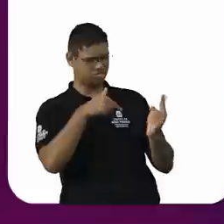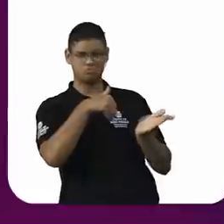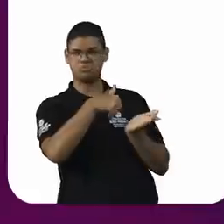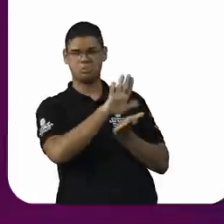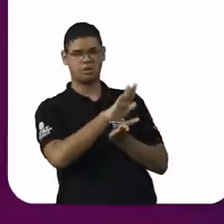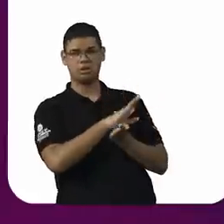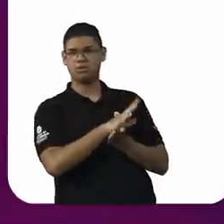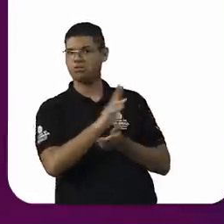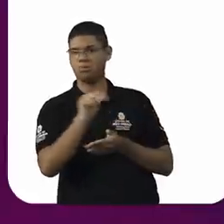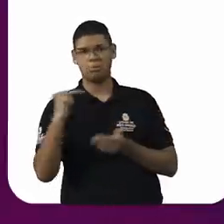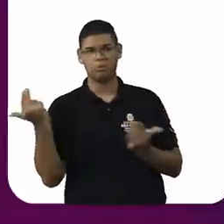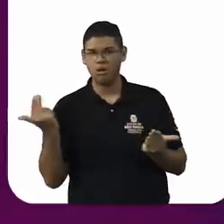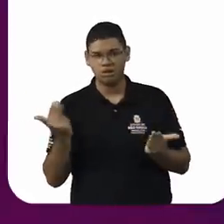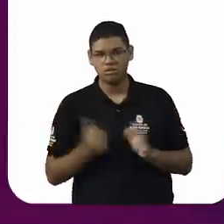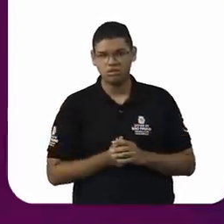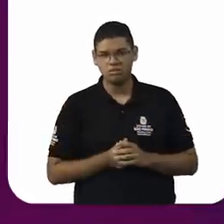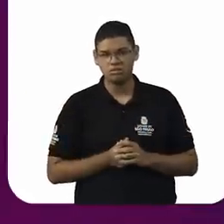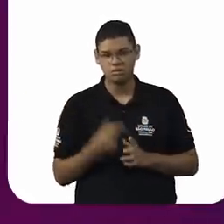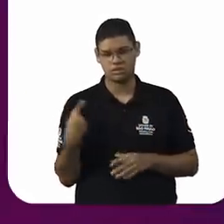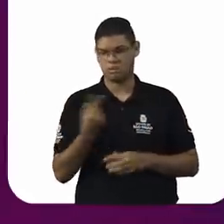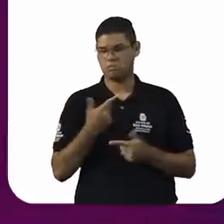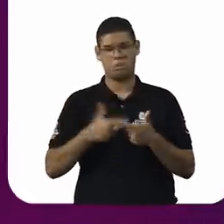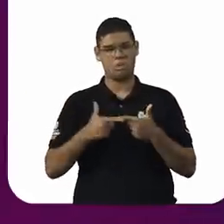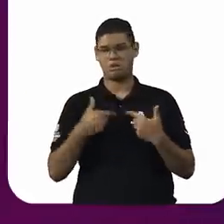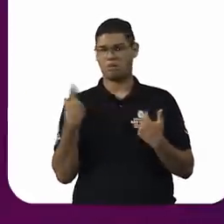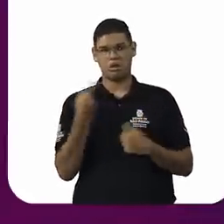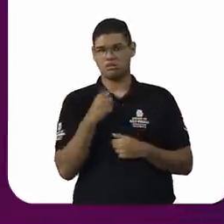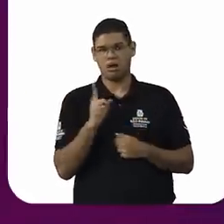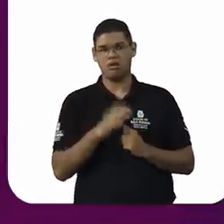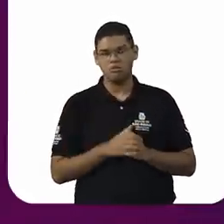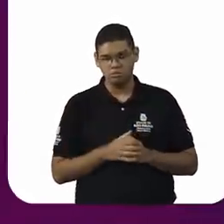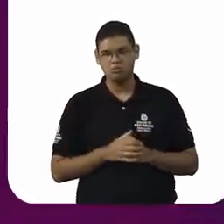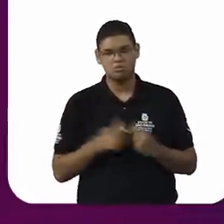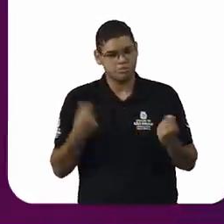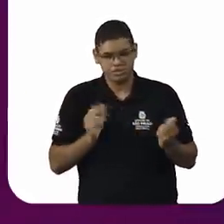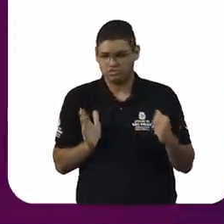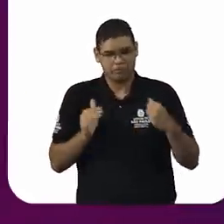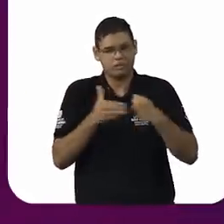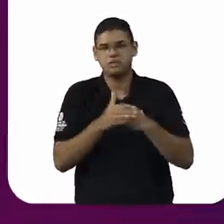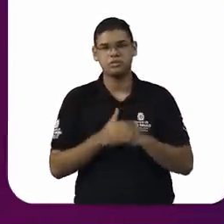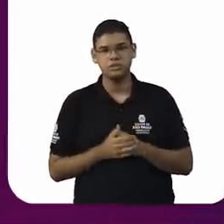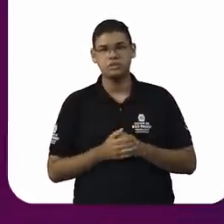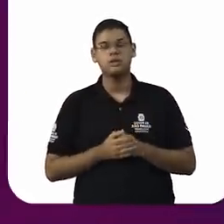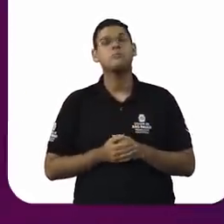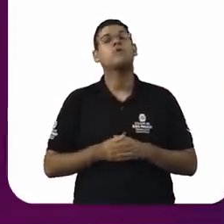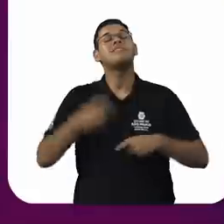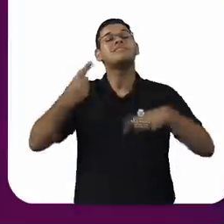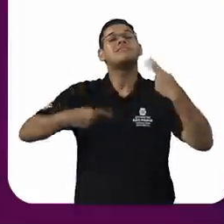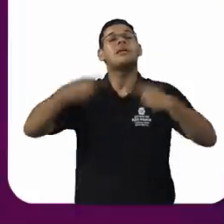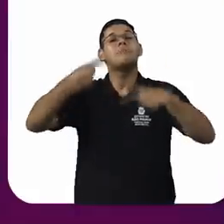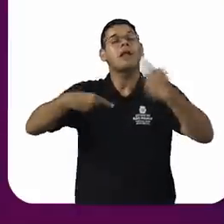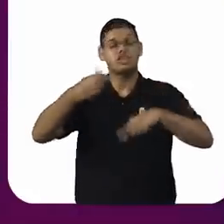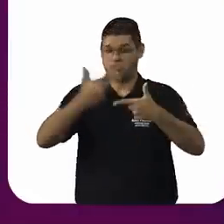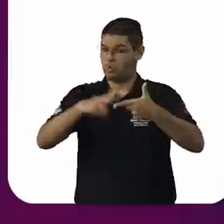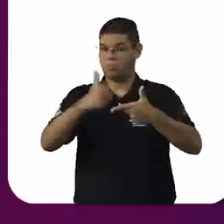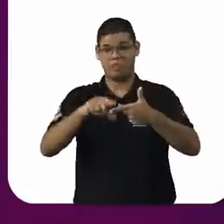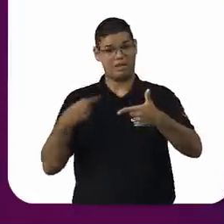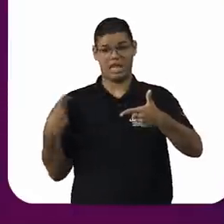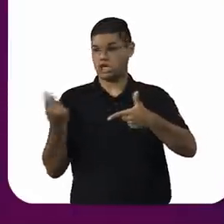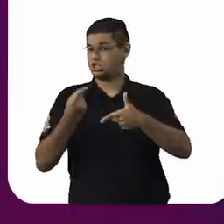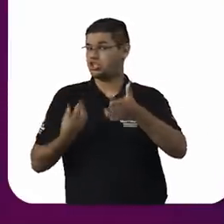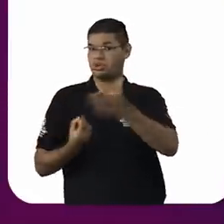Embora eu esteja aqui tendo que me defender e promover o debate, de verdade, esse problema, quem criou, não fomos nós.